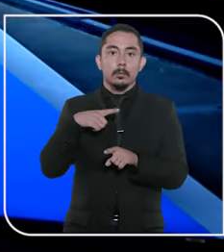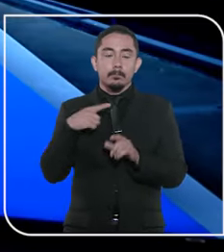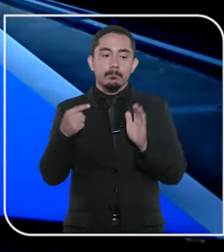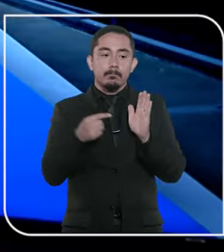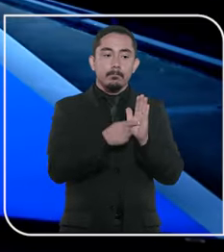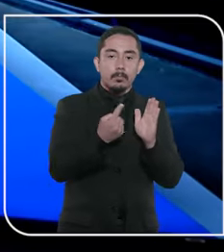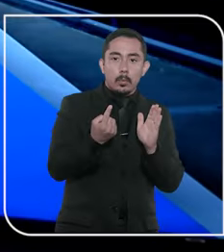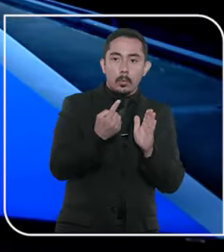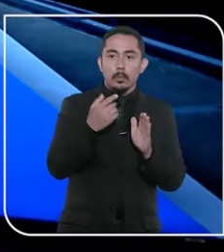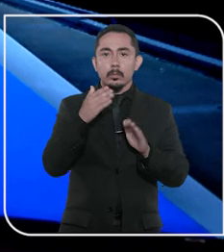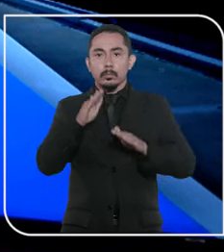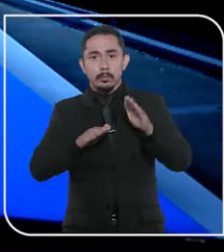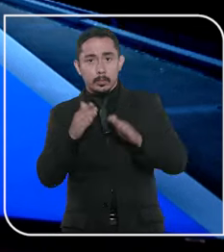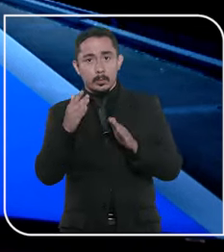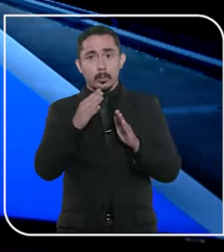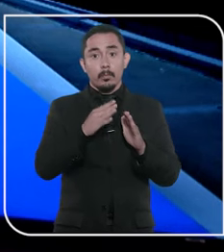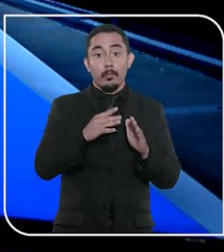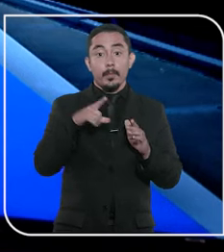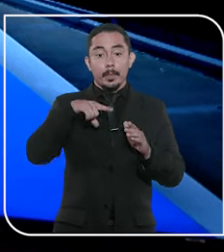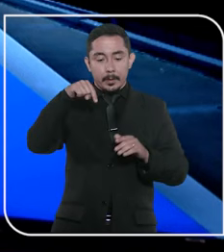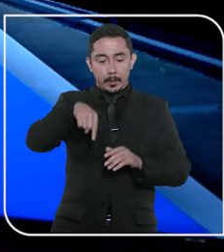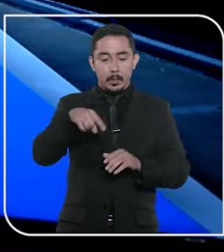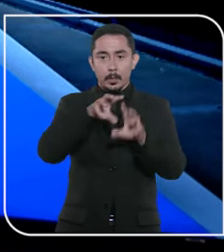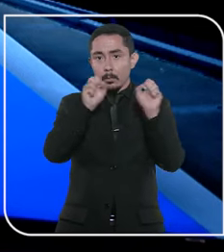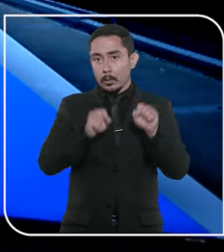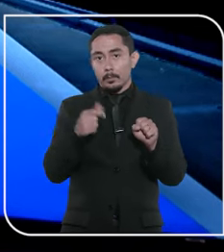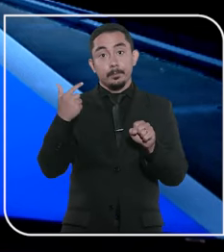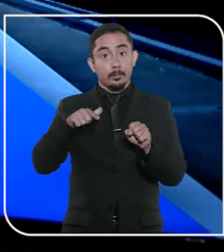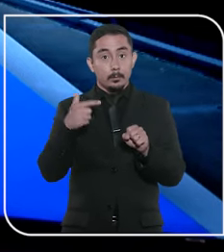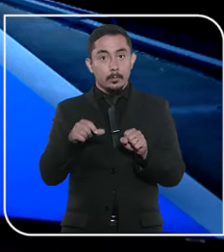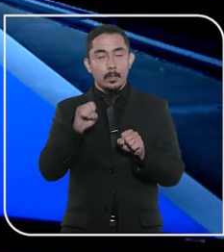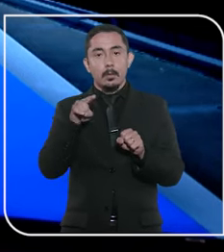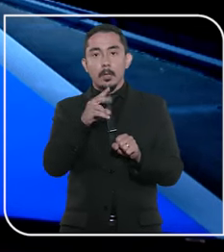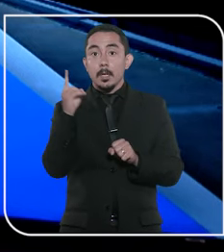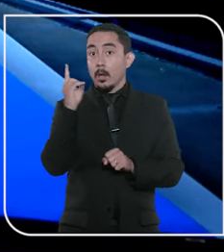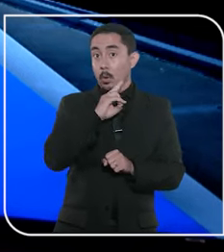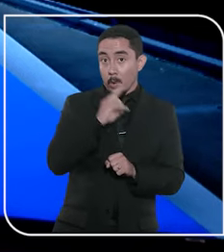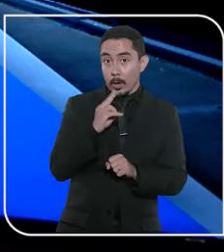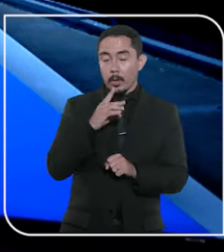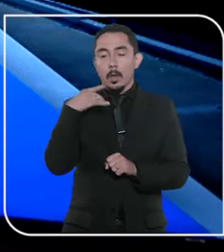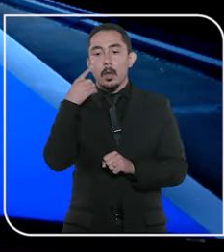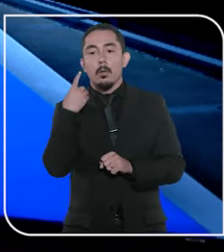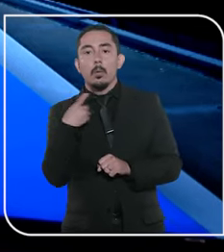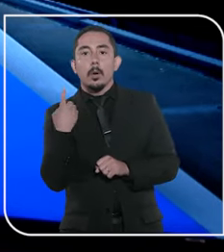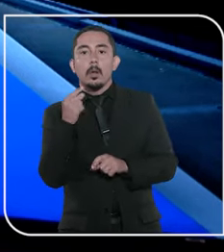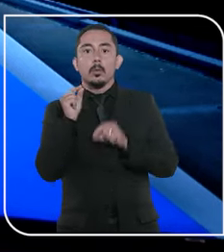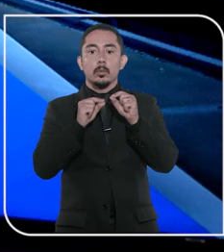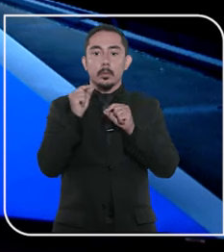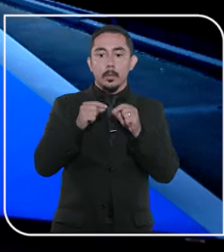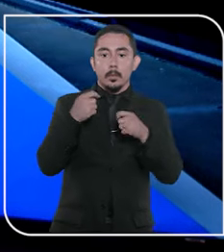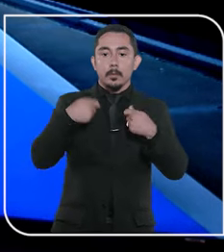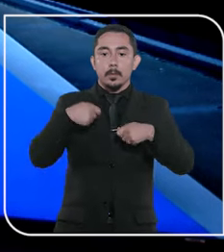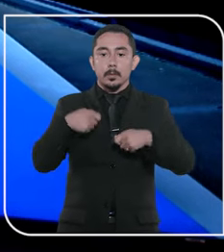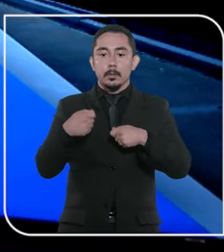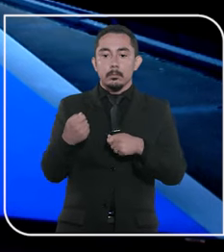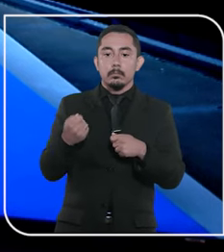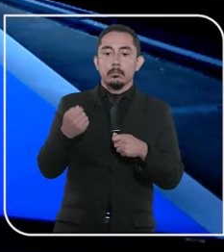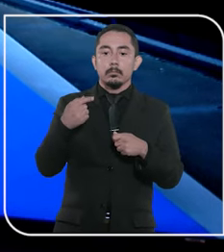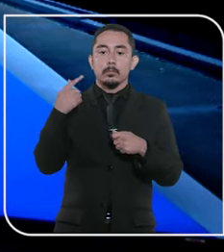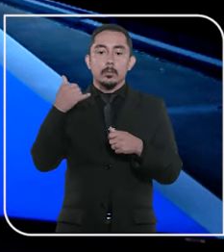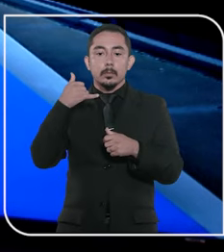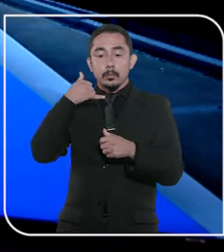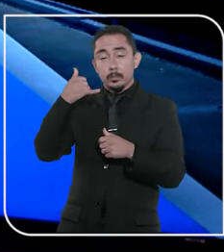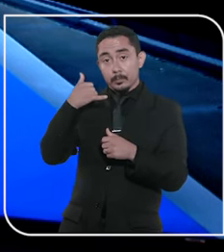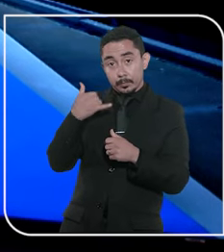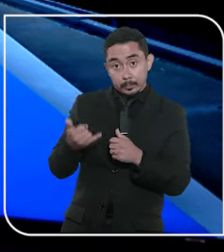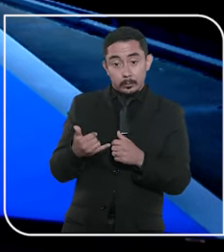por causa de ponto facultativo, não vai ter expediente no tribunal. Para medidas urgentes, os advogados deverão